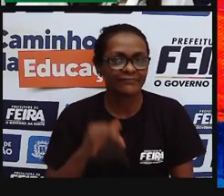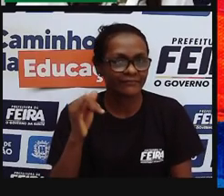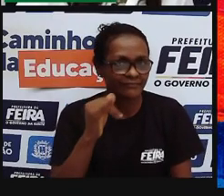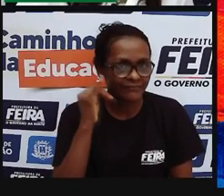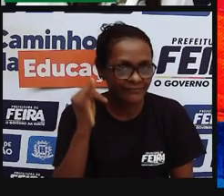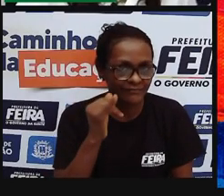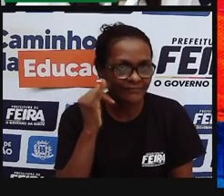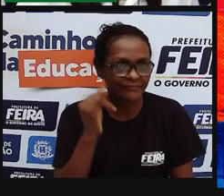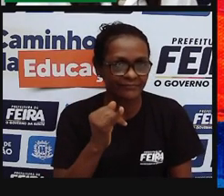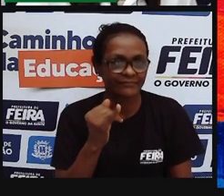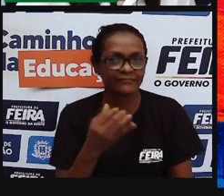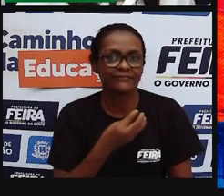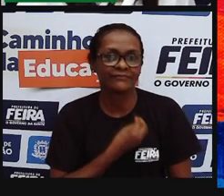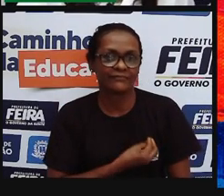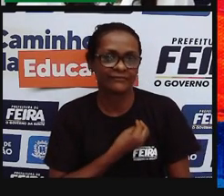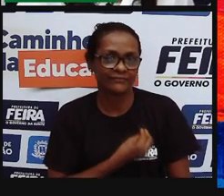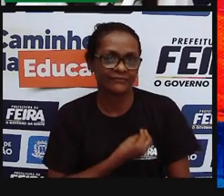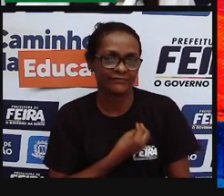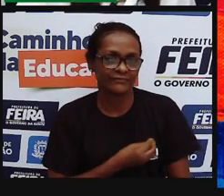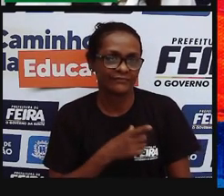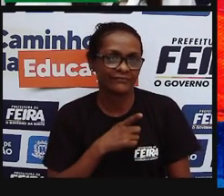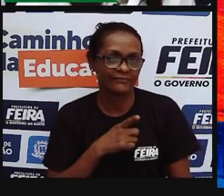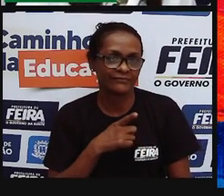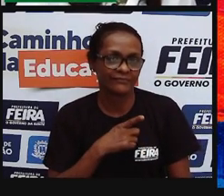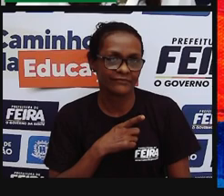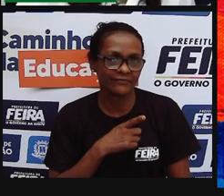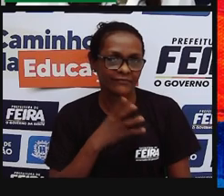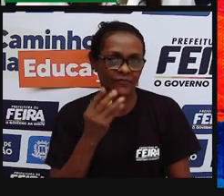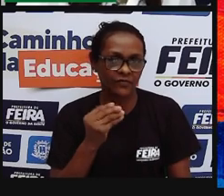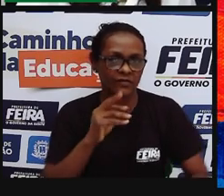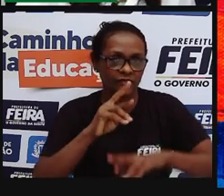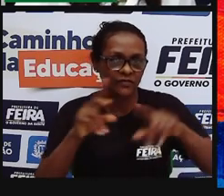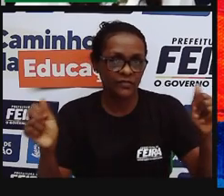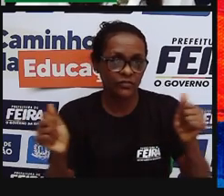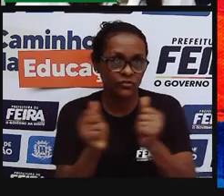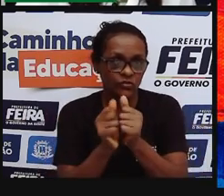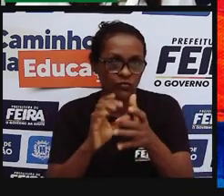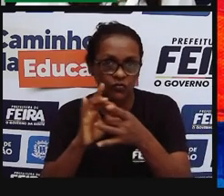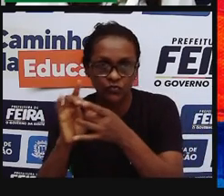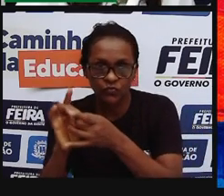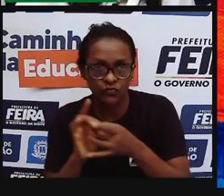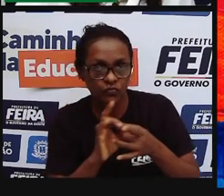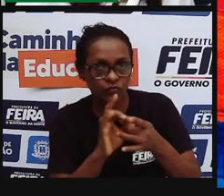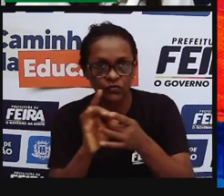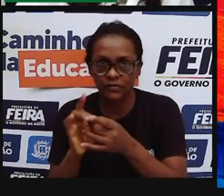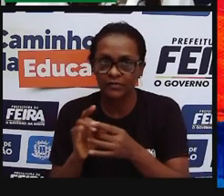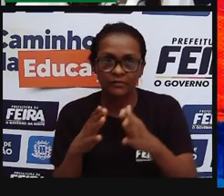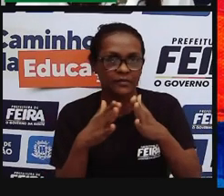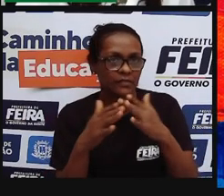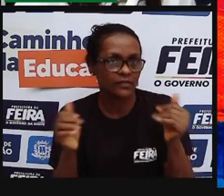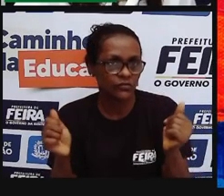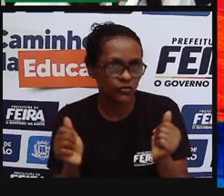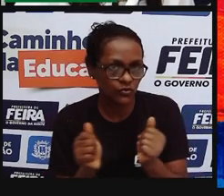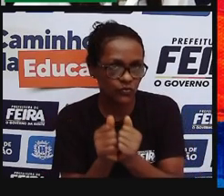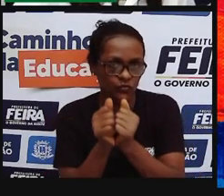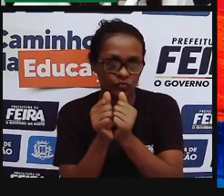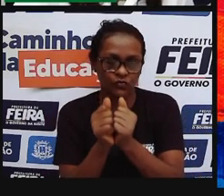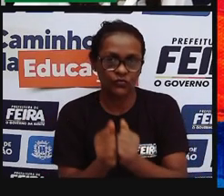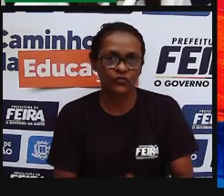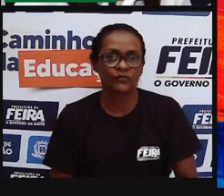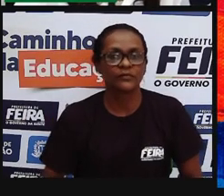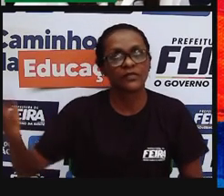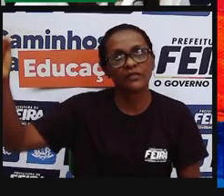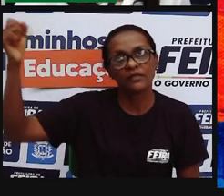várias comunidades, e os fatores abióticos, a água, solo, gases, temperatura, né,